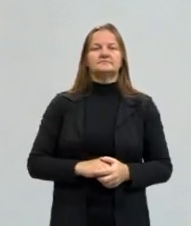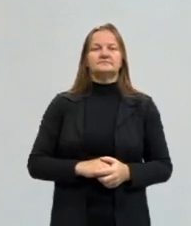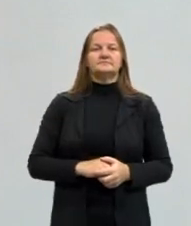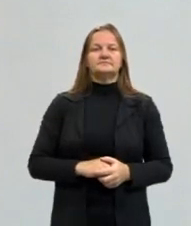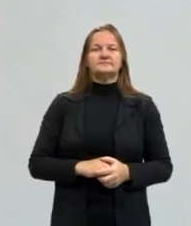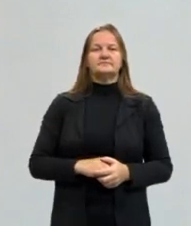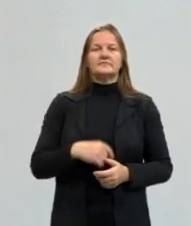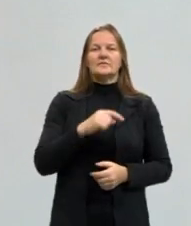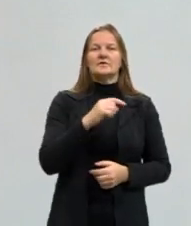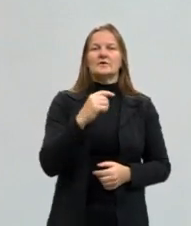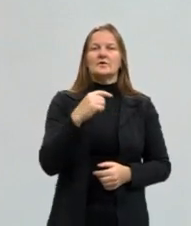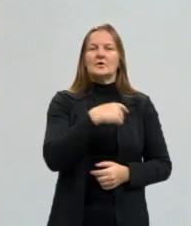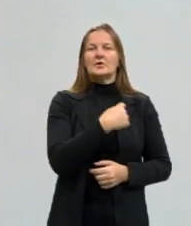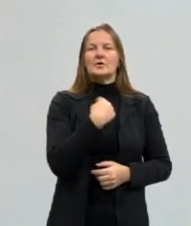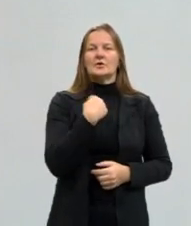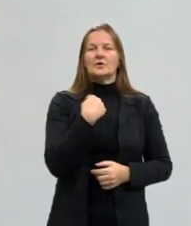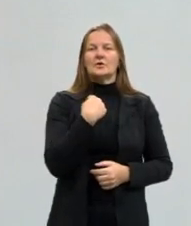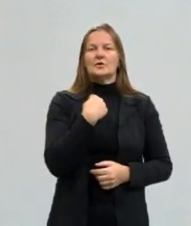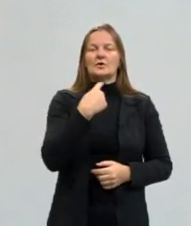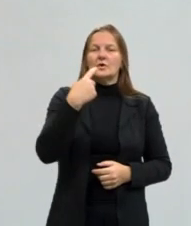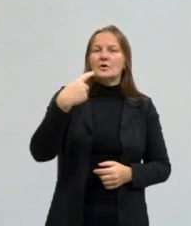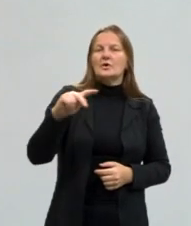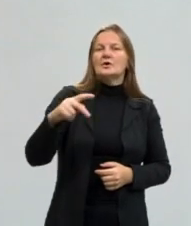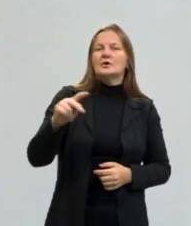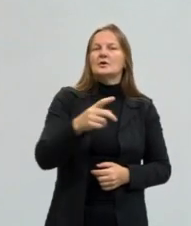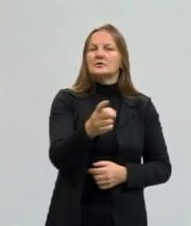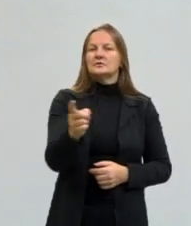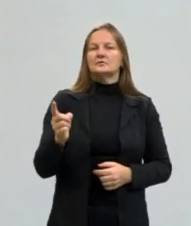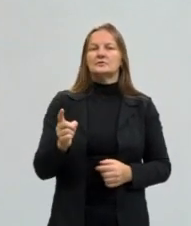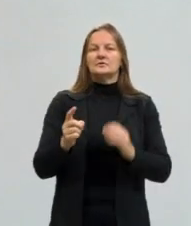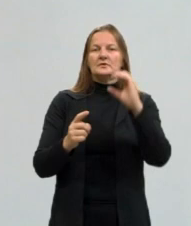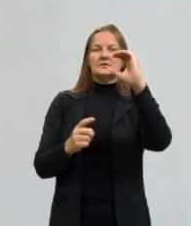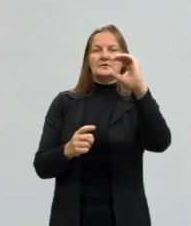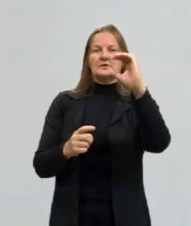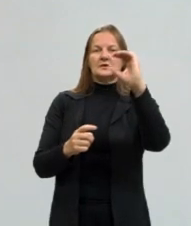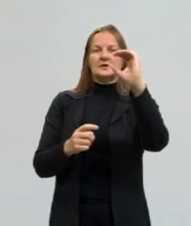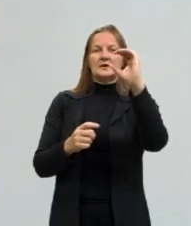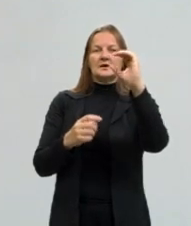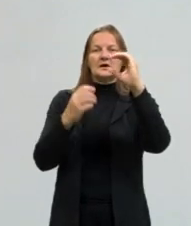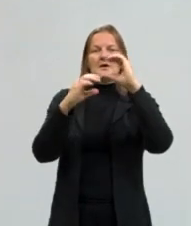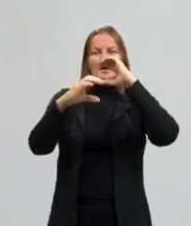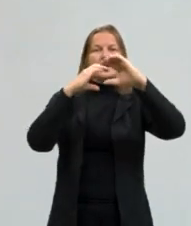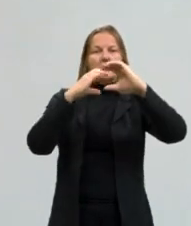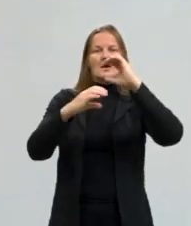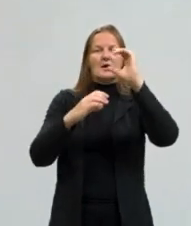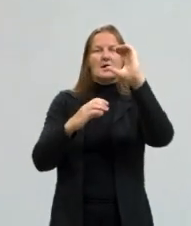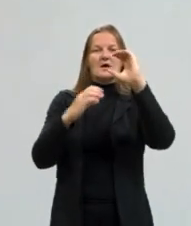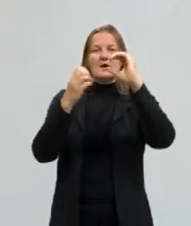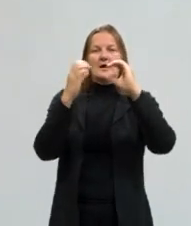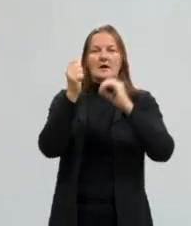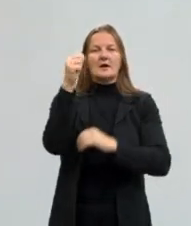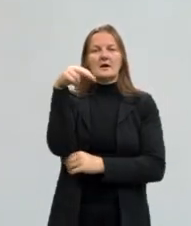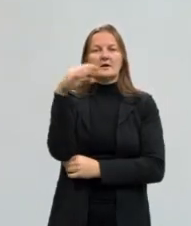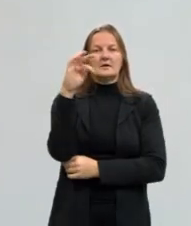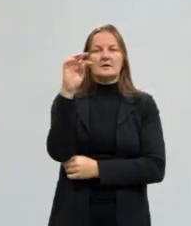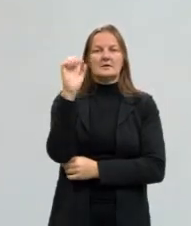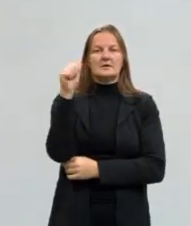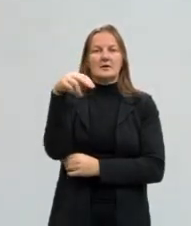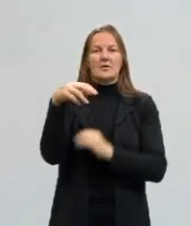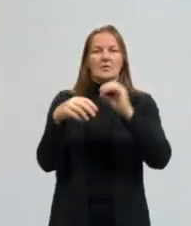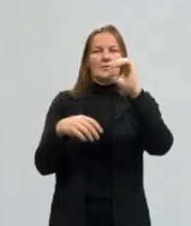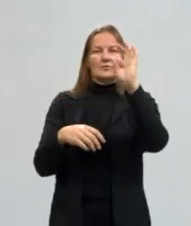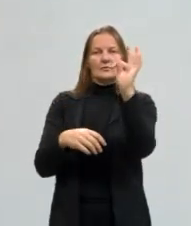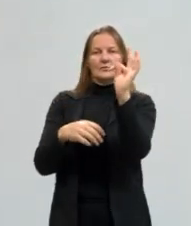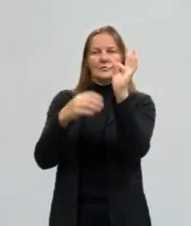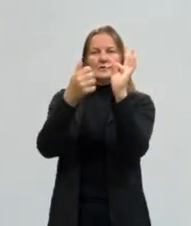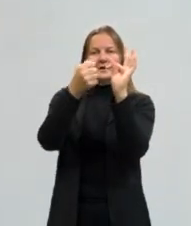eles cantam. tá? Então, gente, o